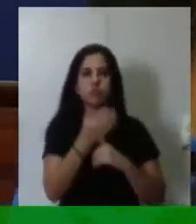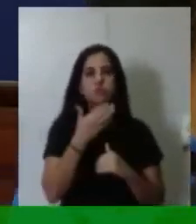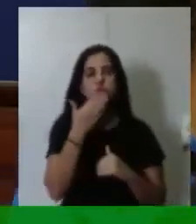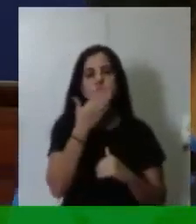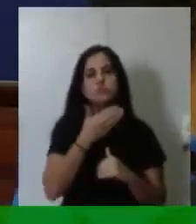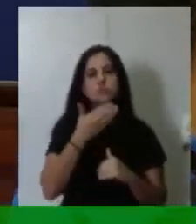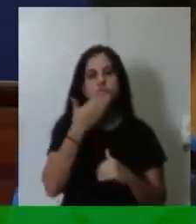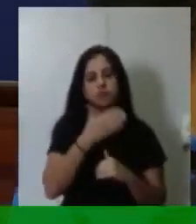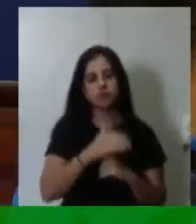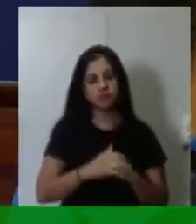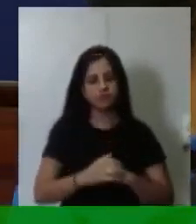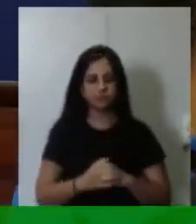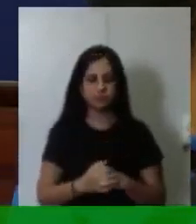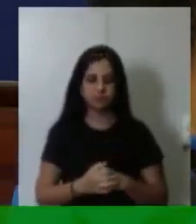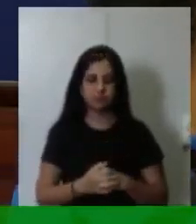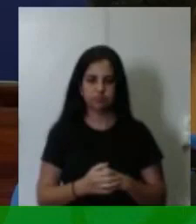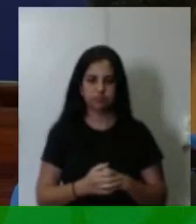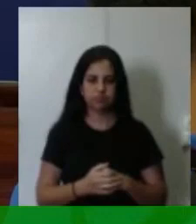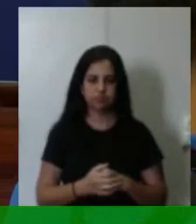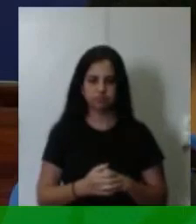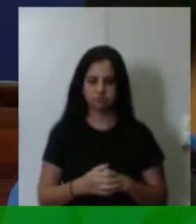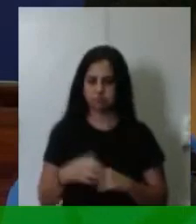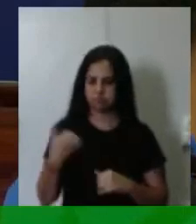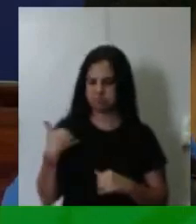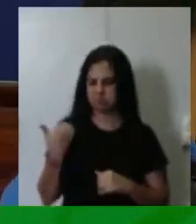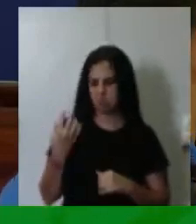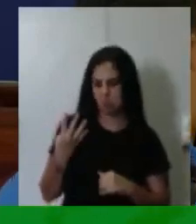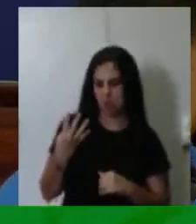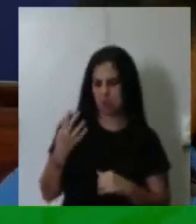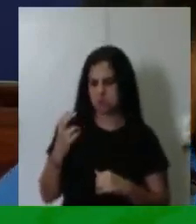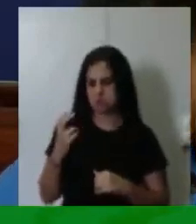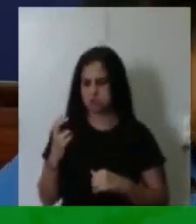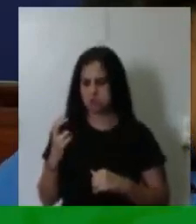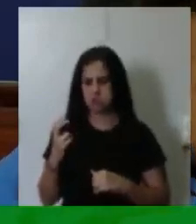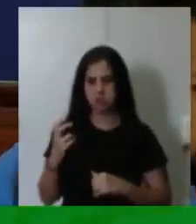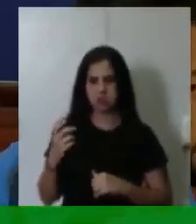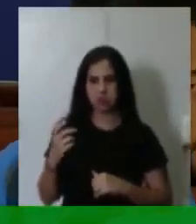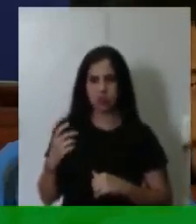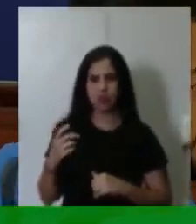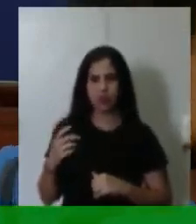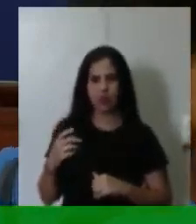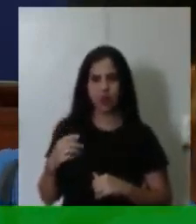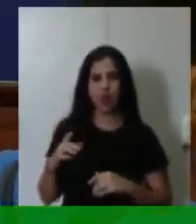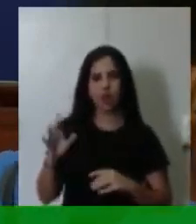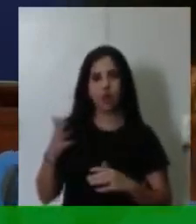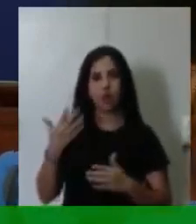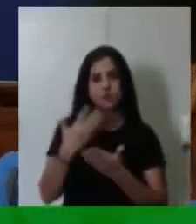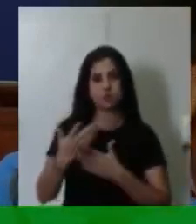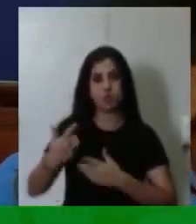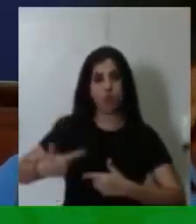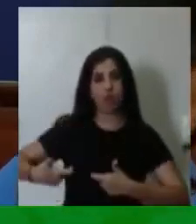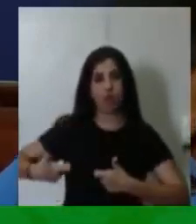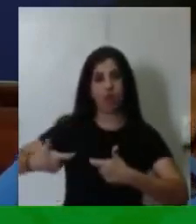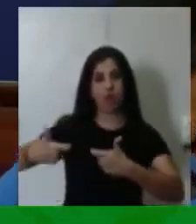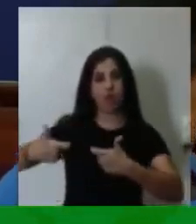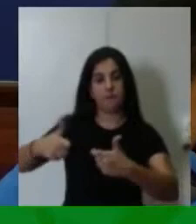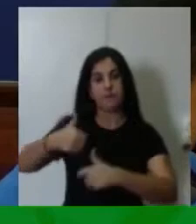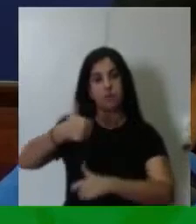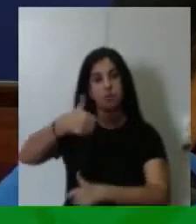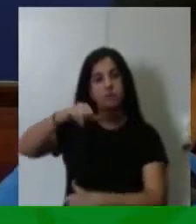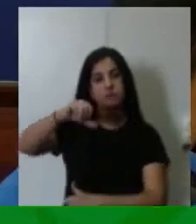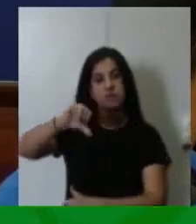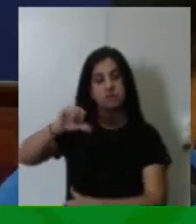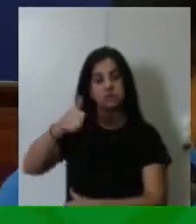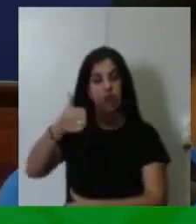E Arnundo de Mello, pequenininho, com quatro, cinco anos de idade. Mas aí veio a guerra de 1914 e o